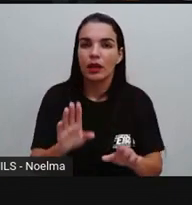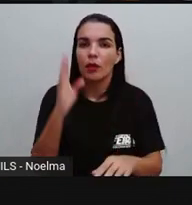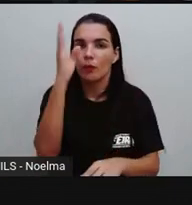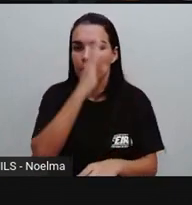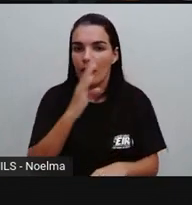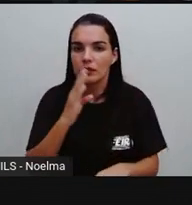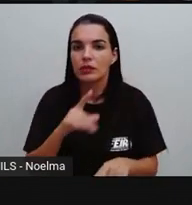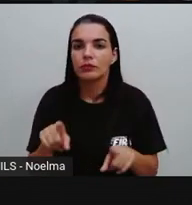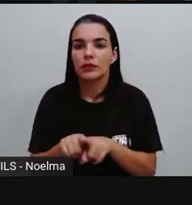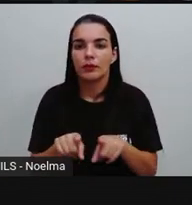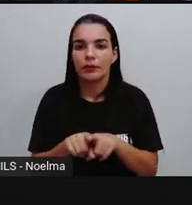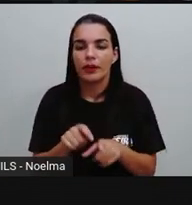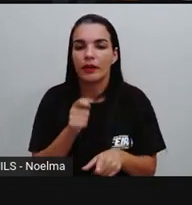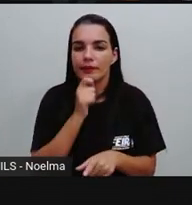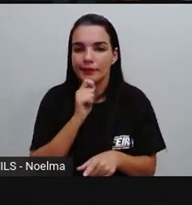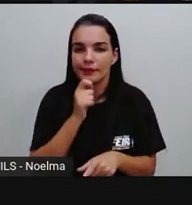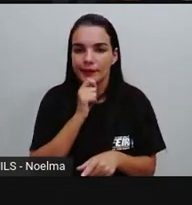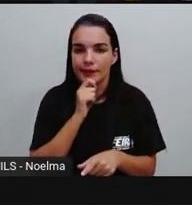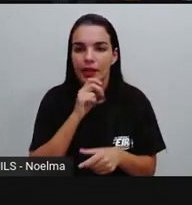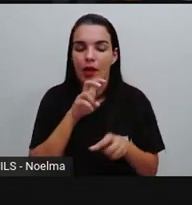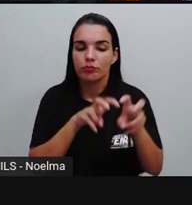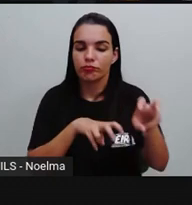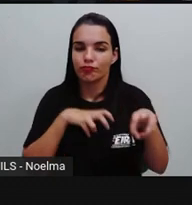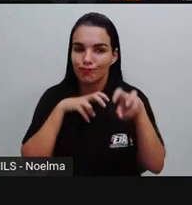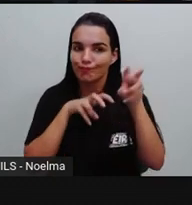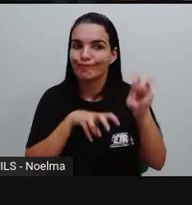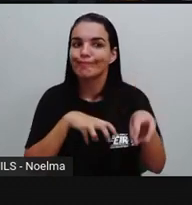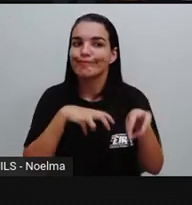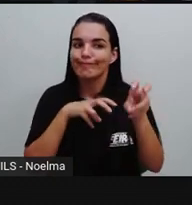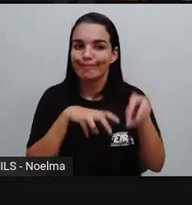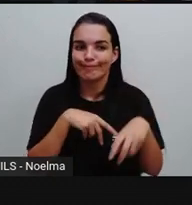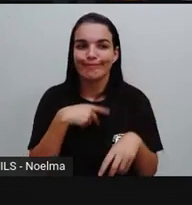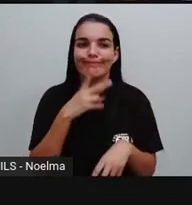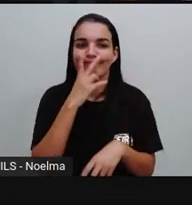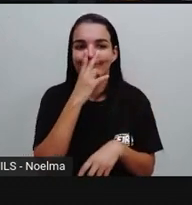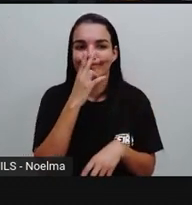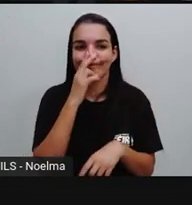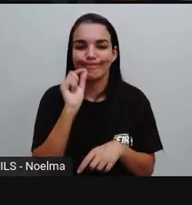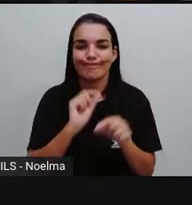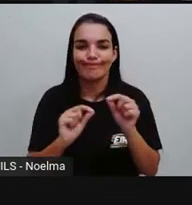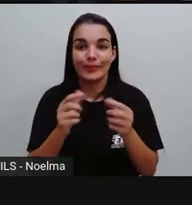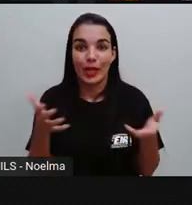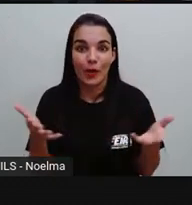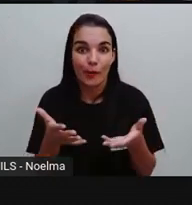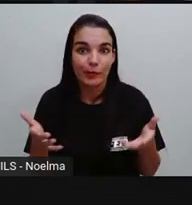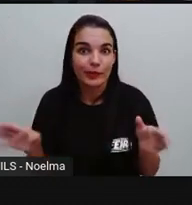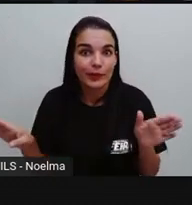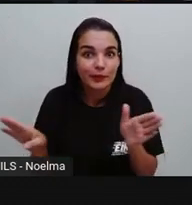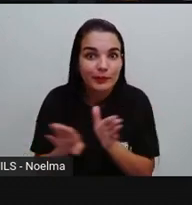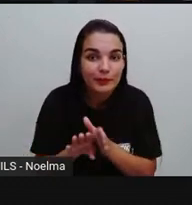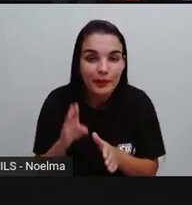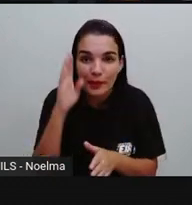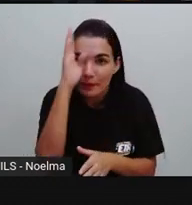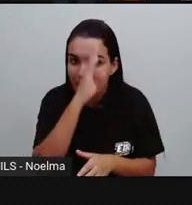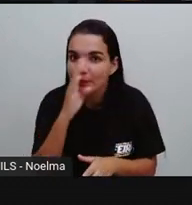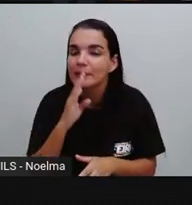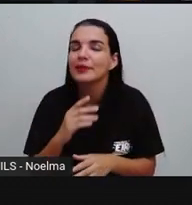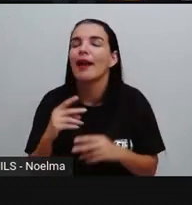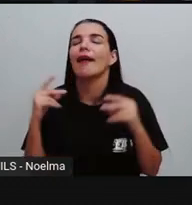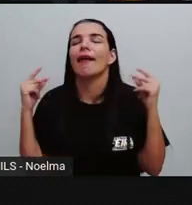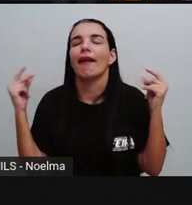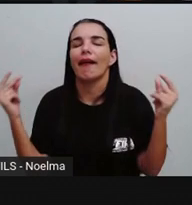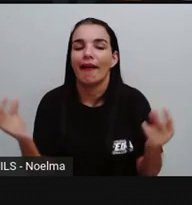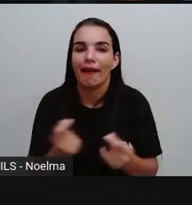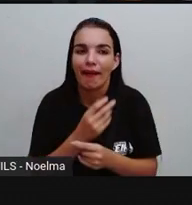um país eminentemente rural. Para a gente chegar ao Brasil que a gente tem hoje, demorou-se muitos e